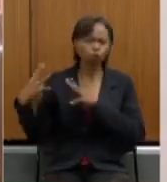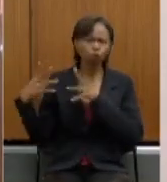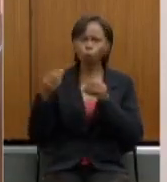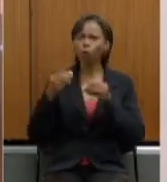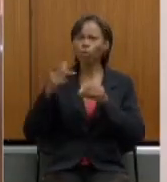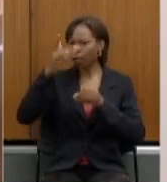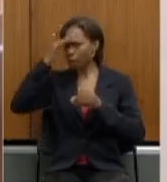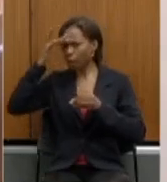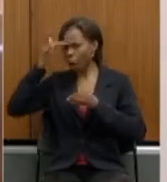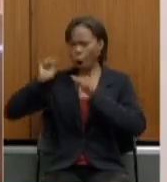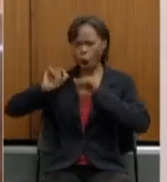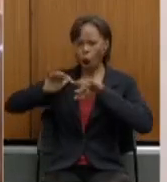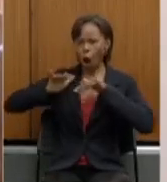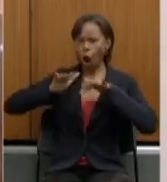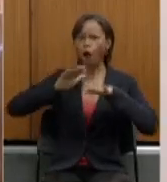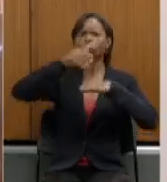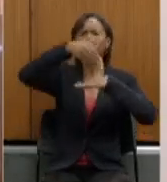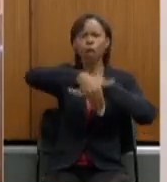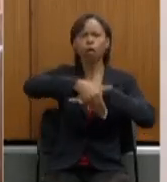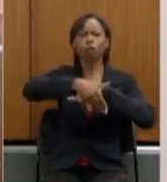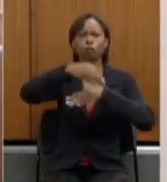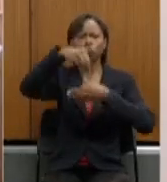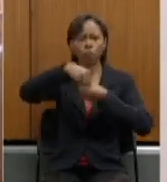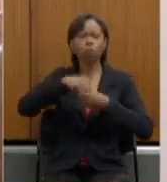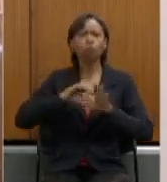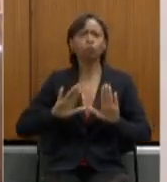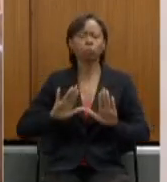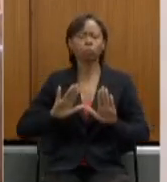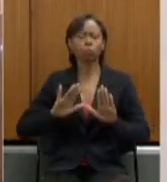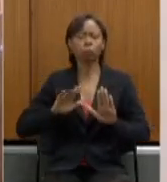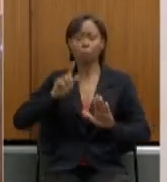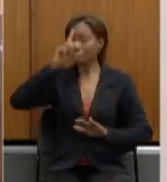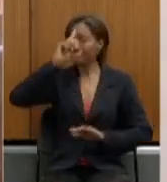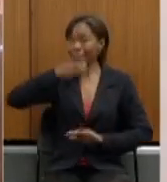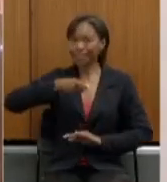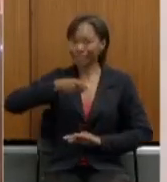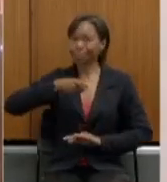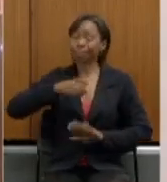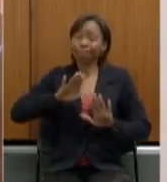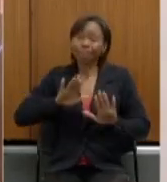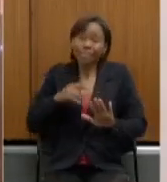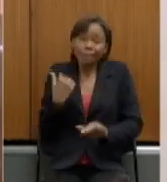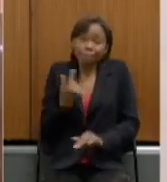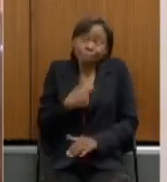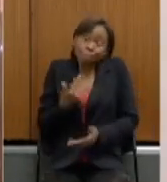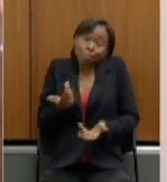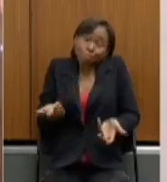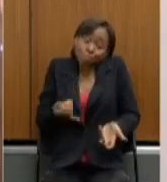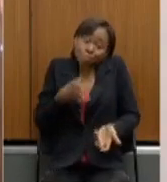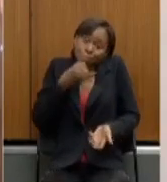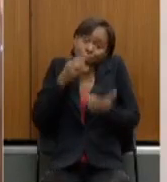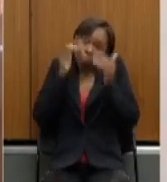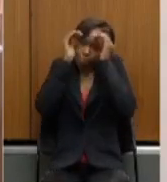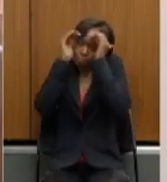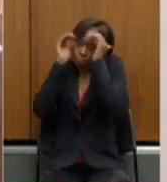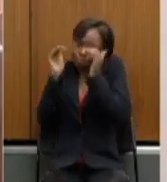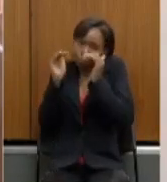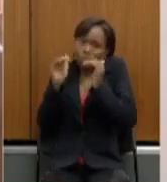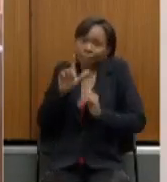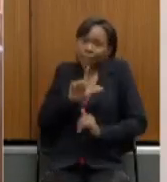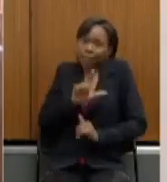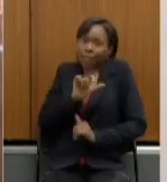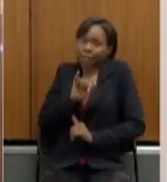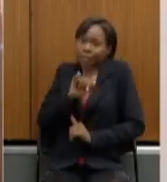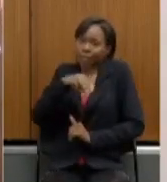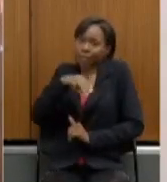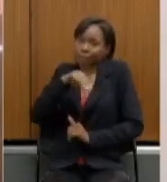para dentro infelizmente nós tivemos que cumprir essa eliminar não